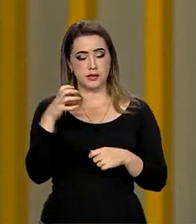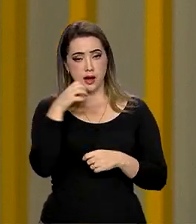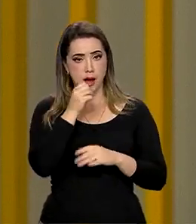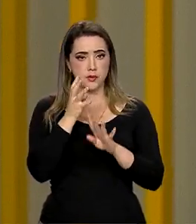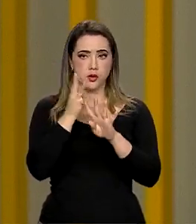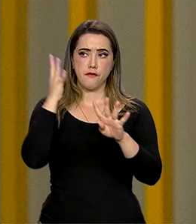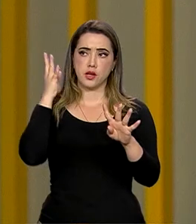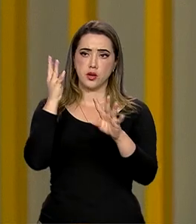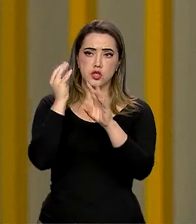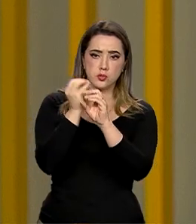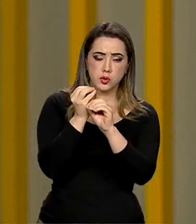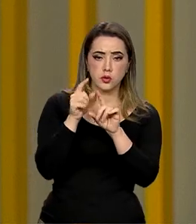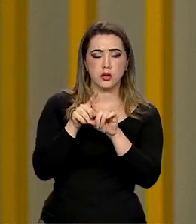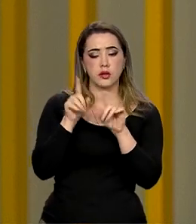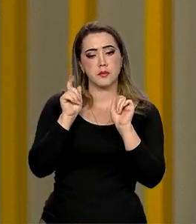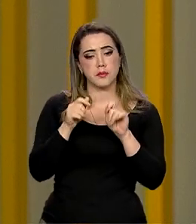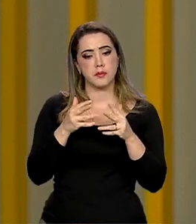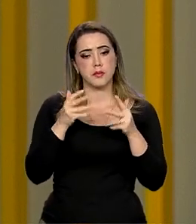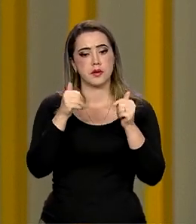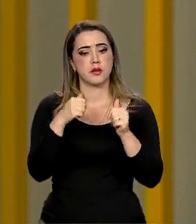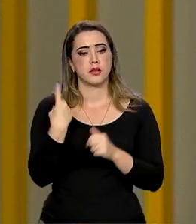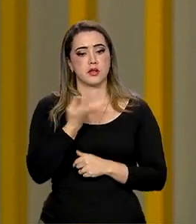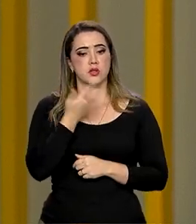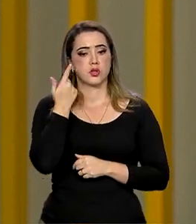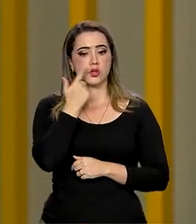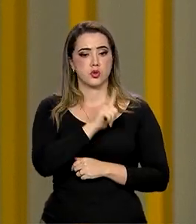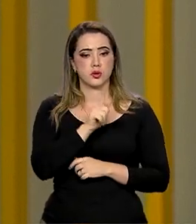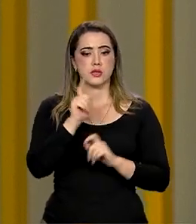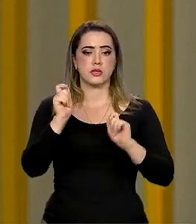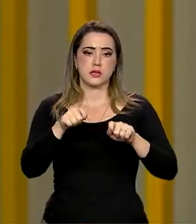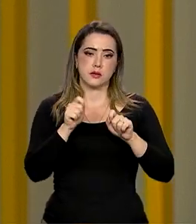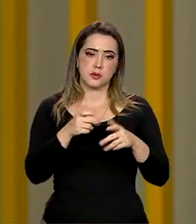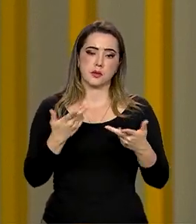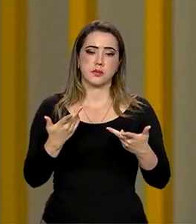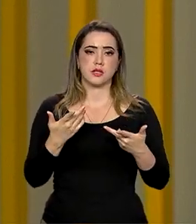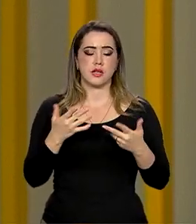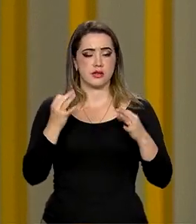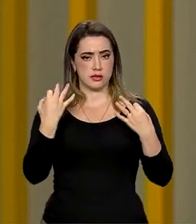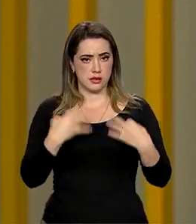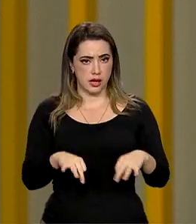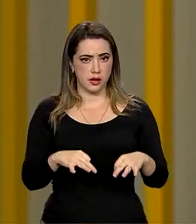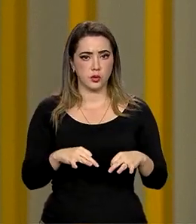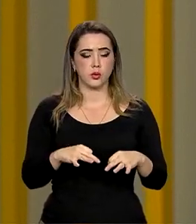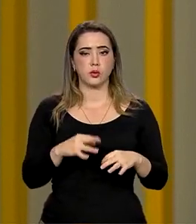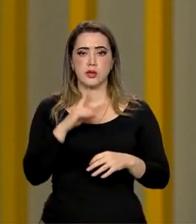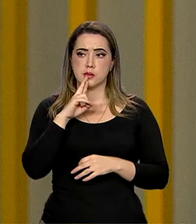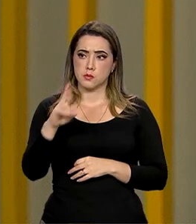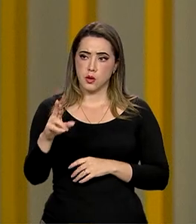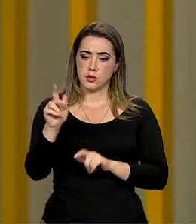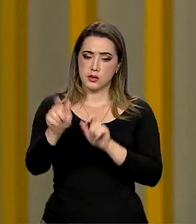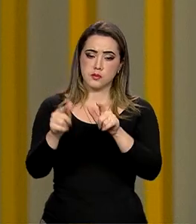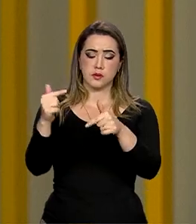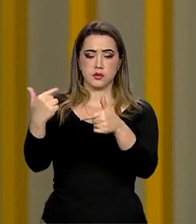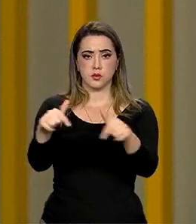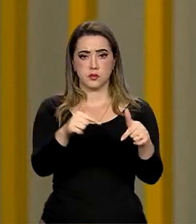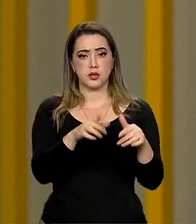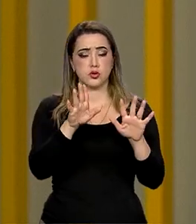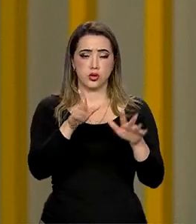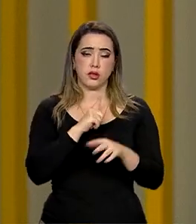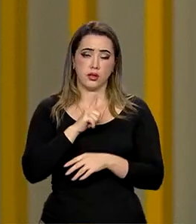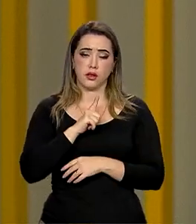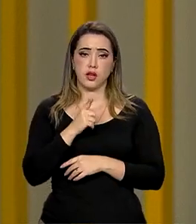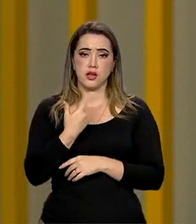melhoria do atendimento, que a gente chegasse num atendimento decente, atendimento adequado aos brasileiros, já surte efeitos. Claro,